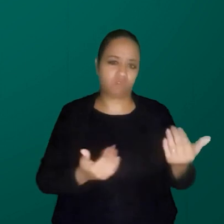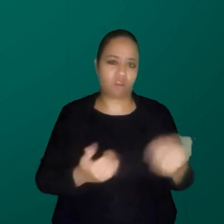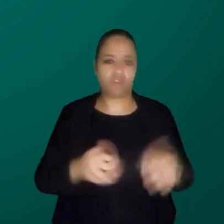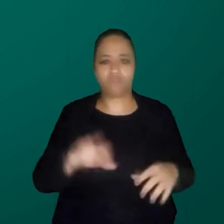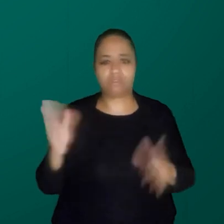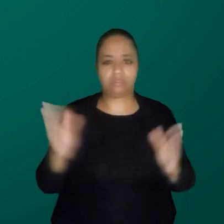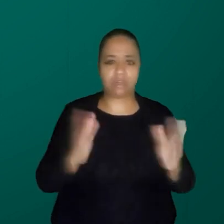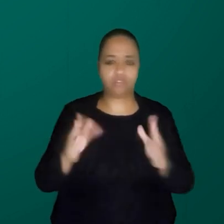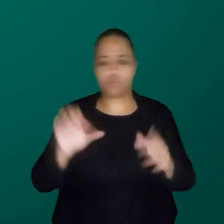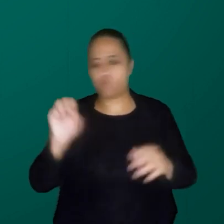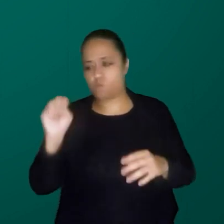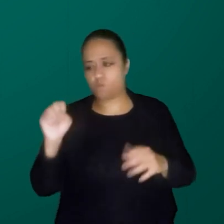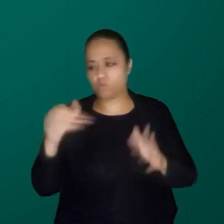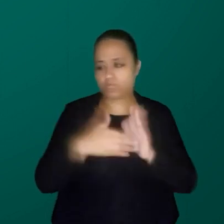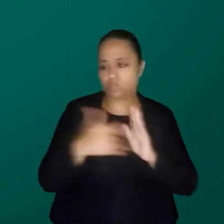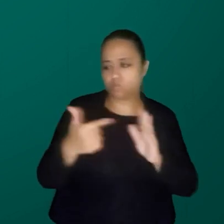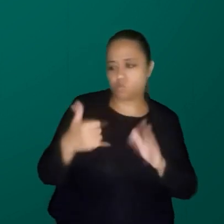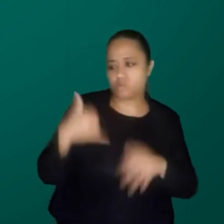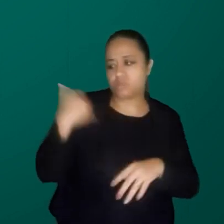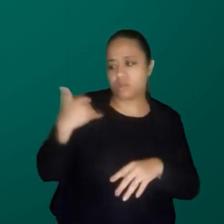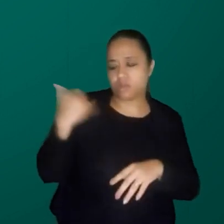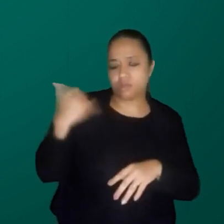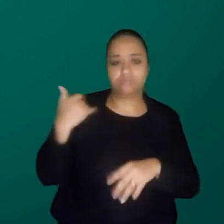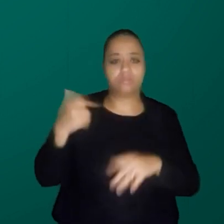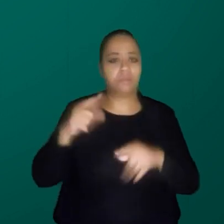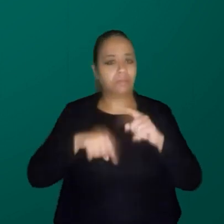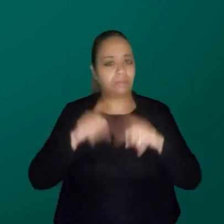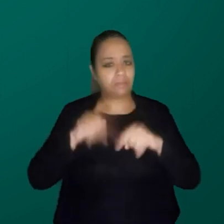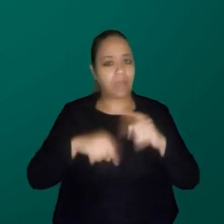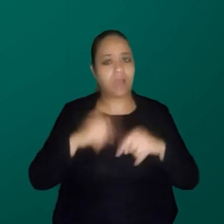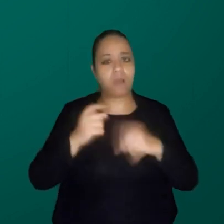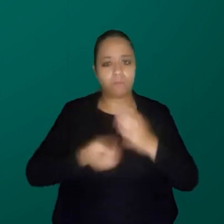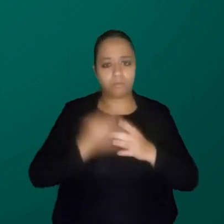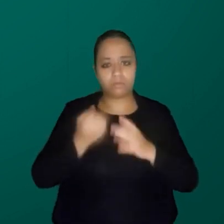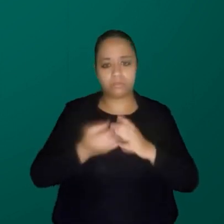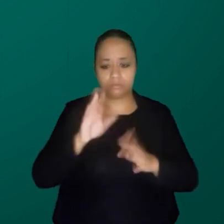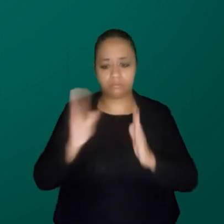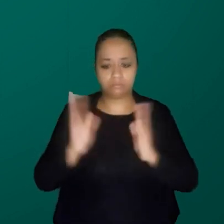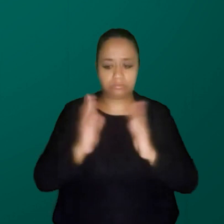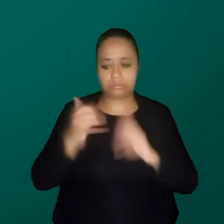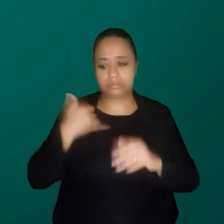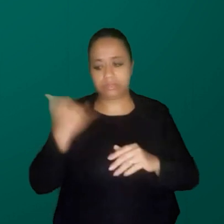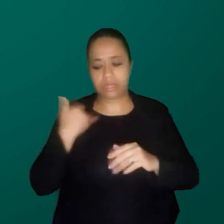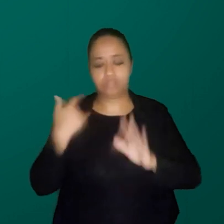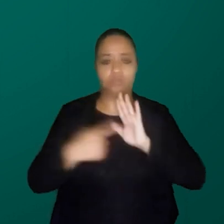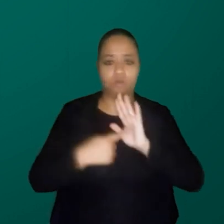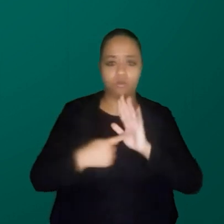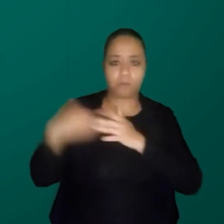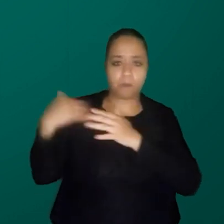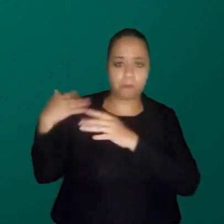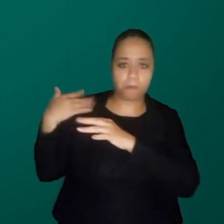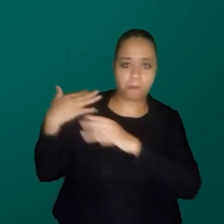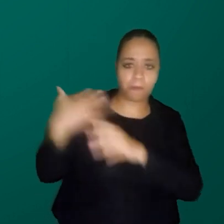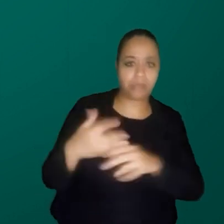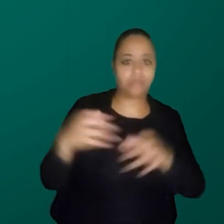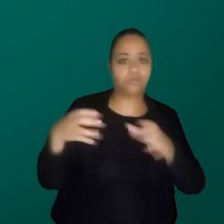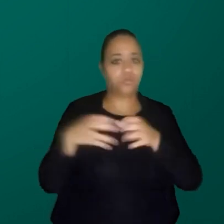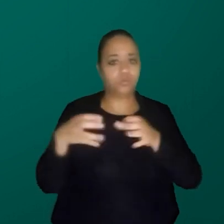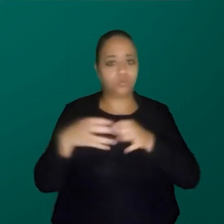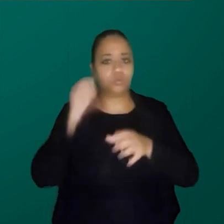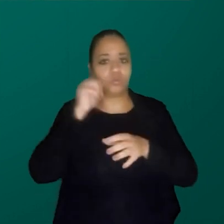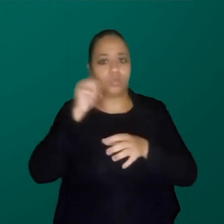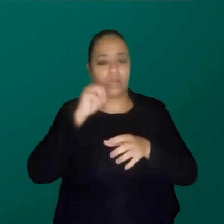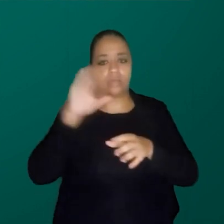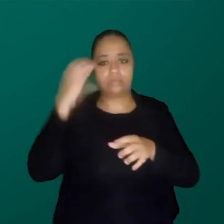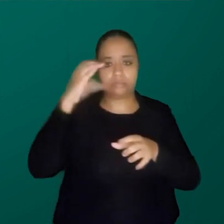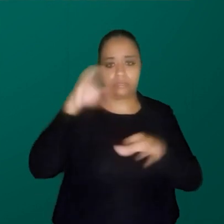anos, a gente está fazendo materiais nessa faixa etária, onde a gente também apresenta o perfil e a trajetória das cientistas negras. Então, assim,